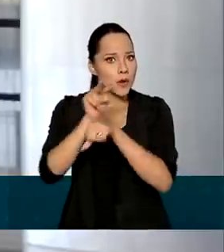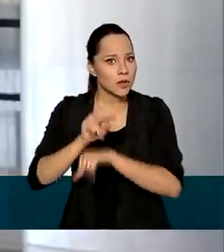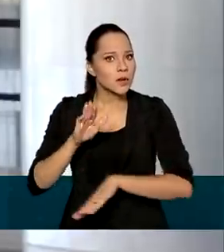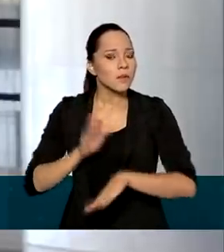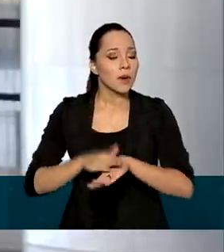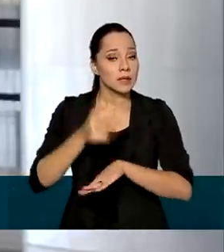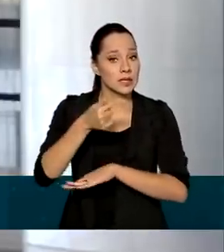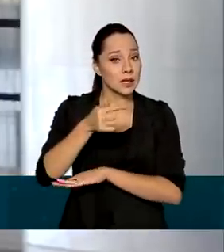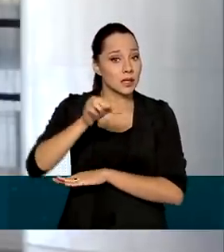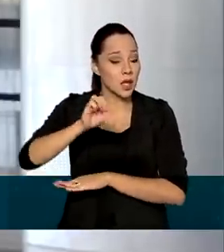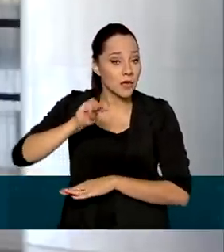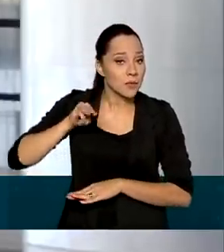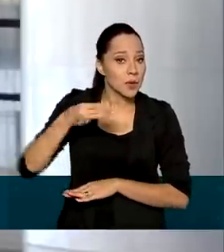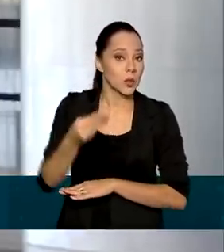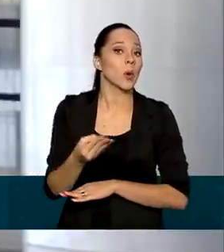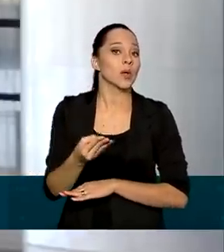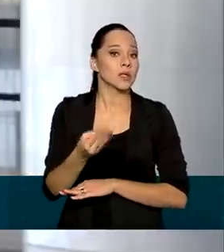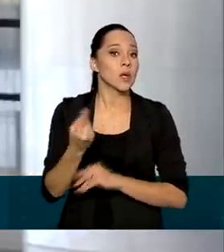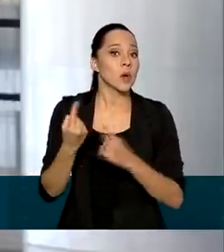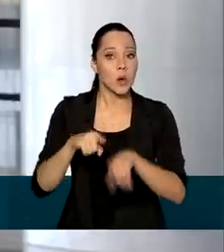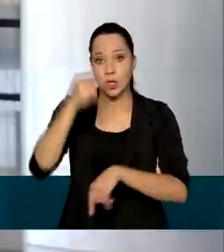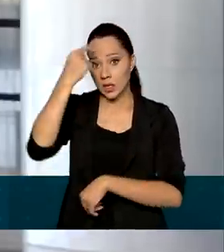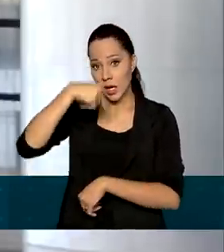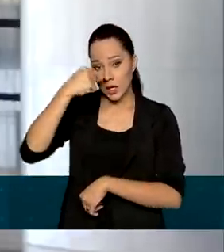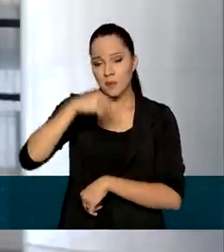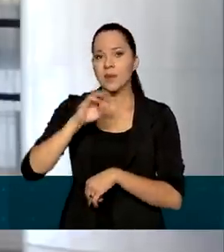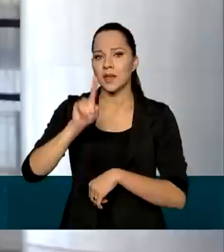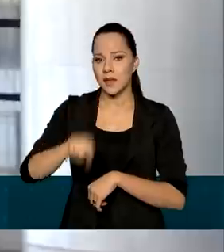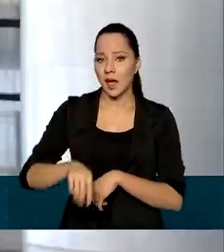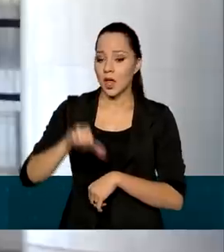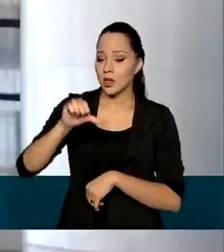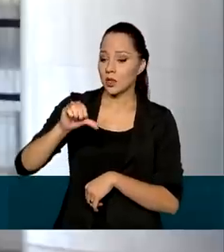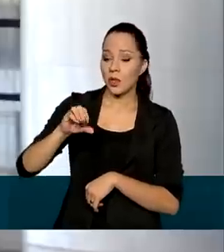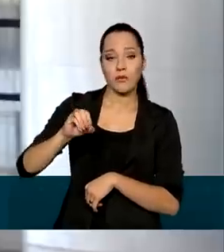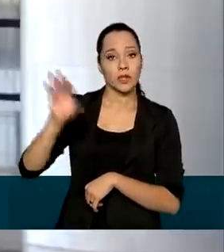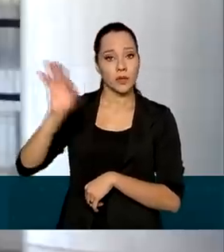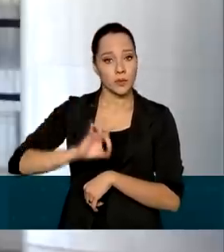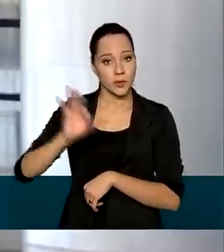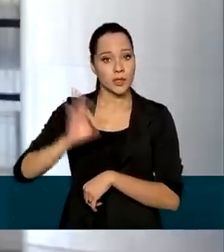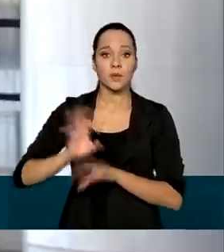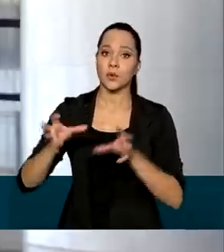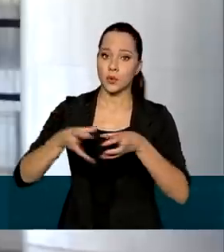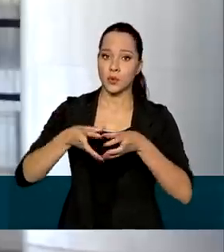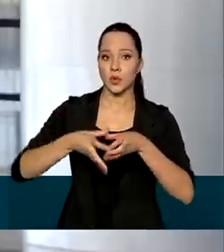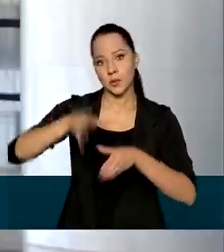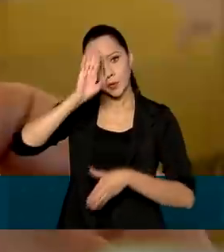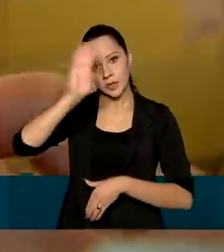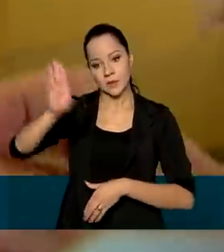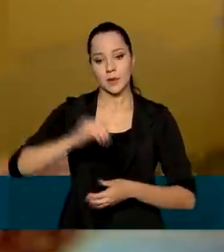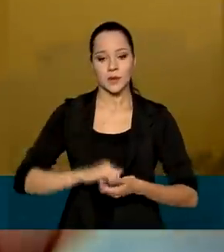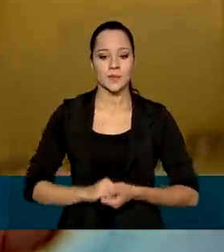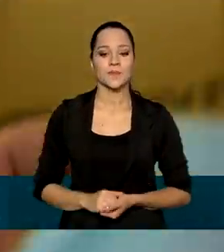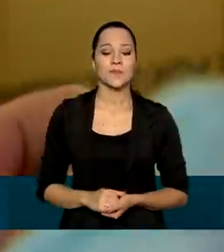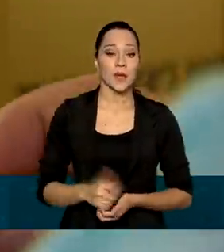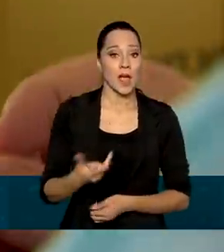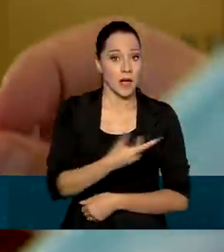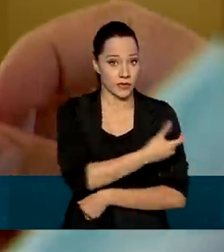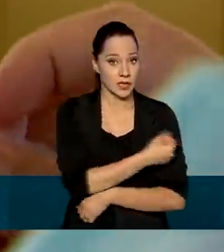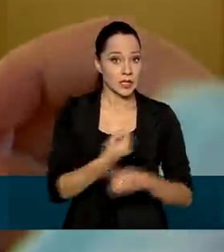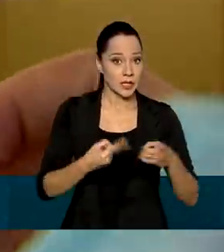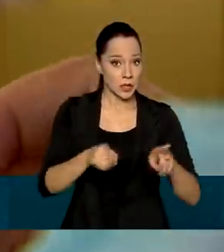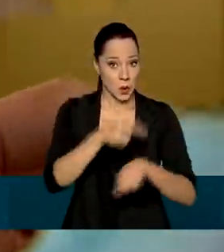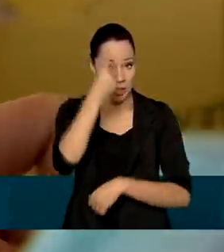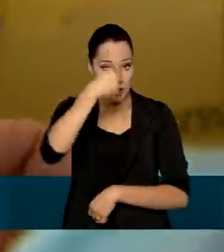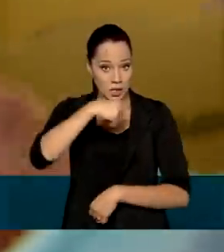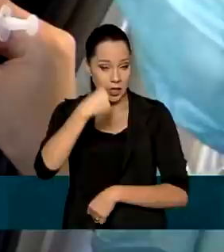79 milhões de brasileiros contra a gripe, o que corresponde a 90% desses grupos prioritários. A vacina contra a